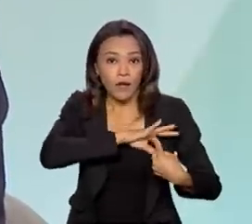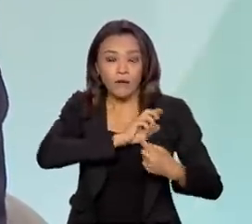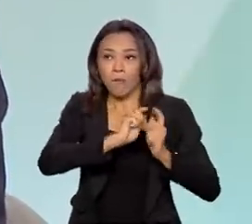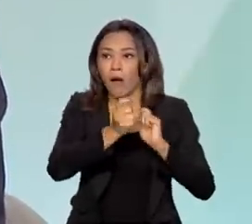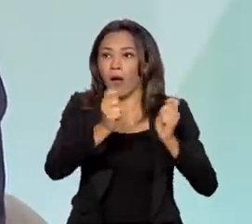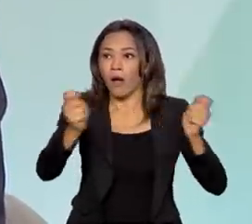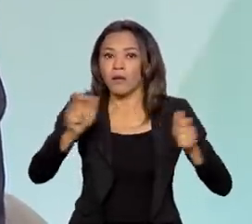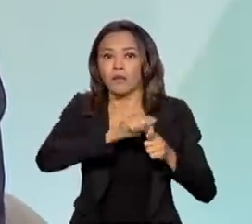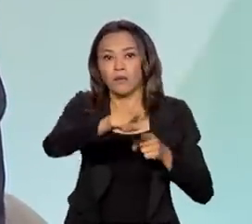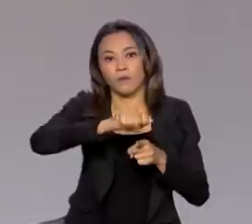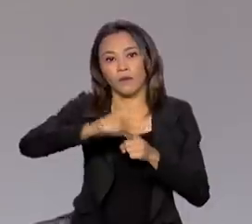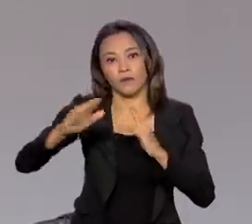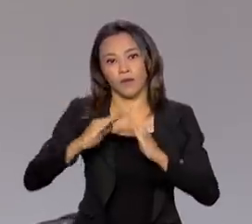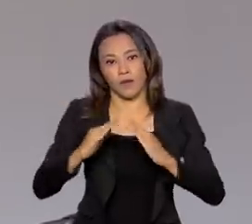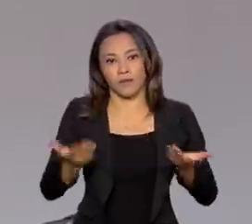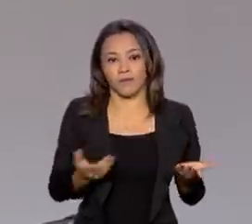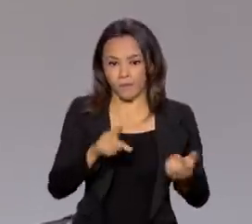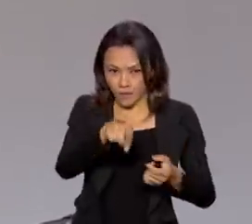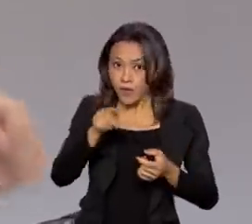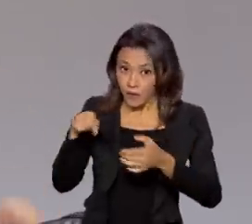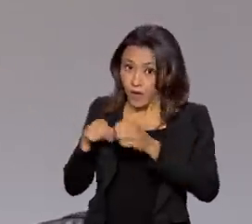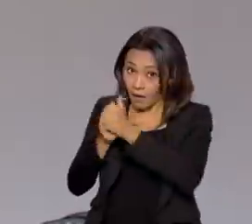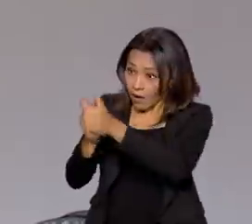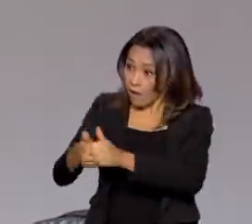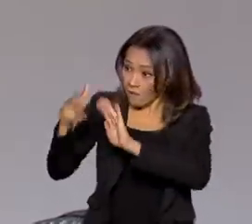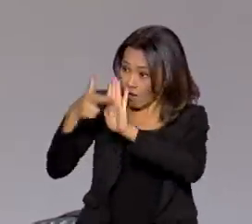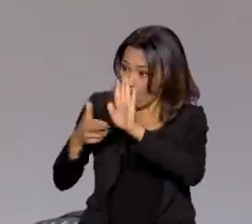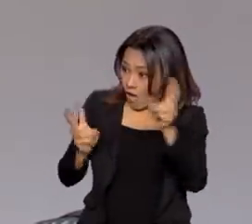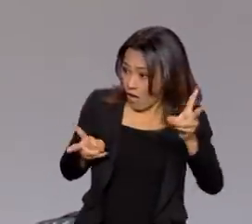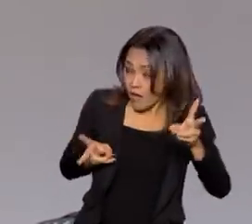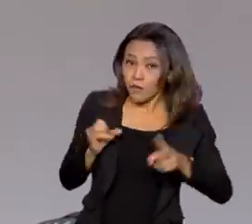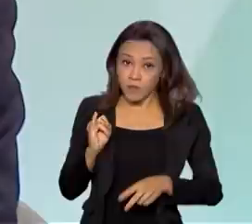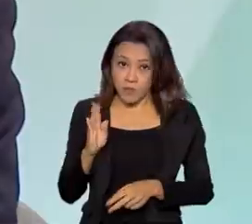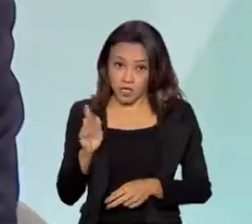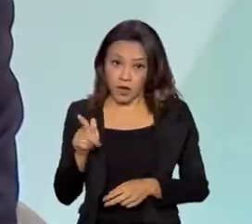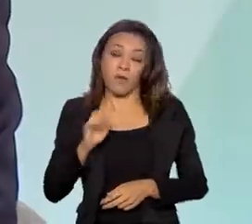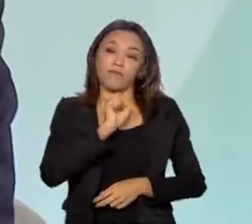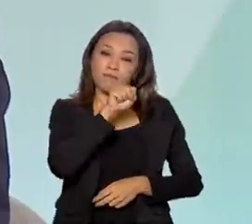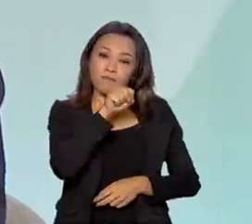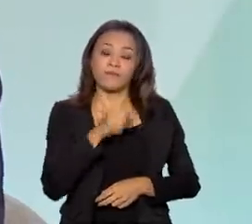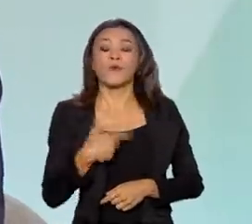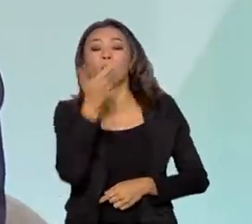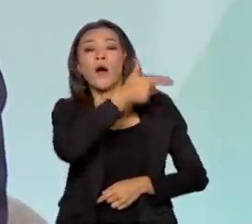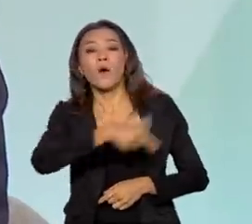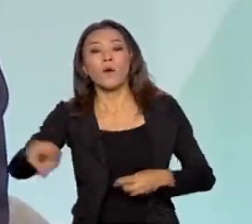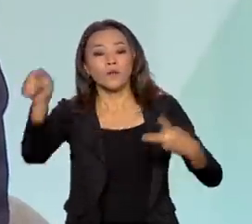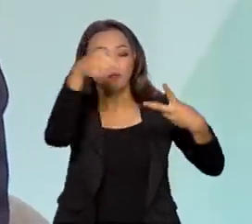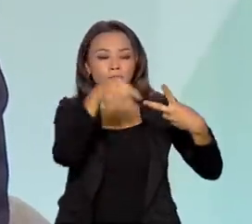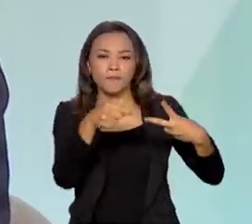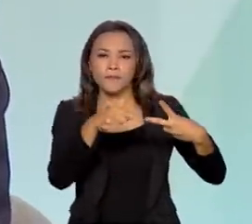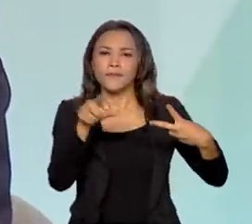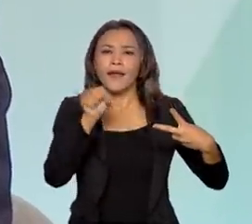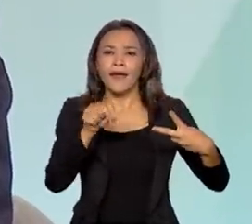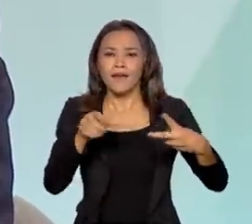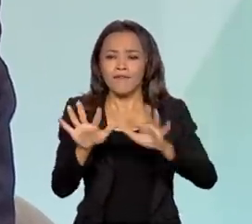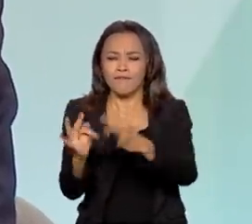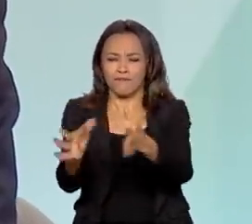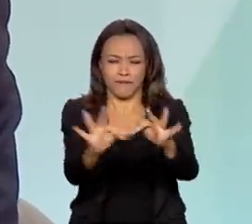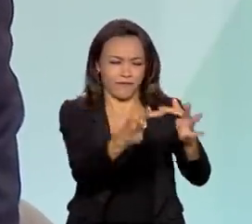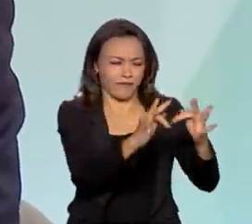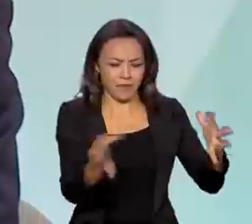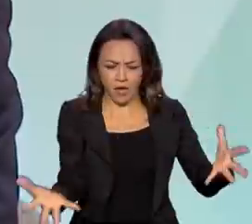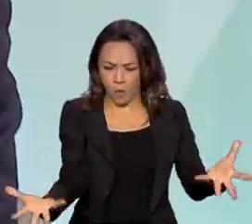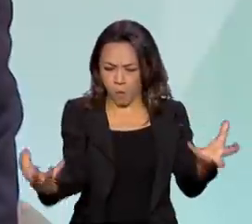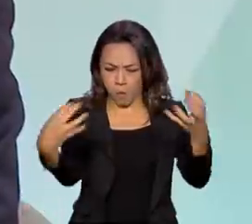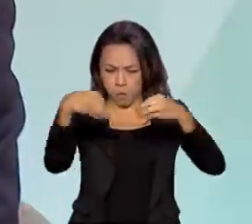gastos de aluguel. Que é um parâmetro do IBGE também, Exatamente. O outro componente são coabitações. Aquelas